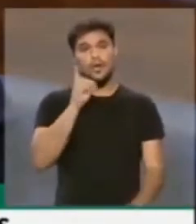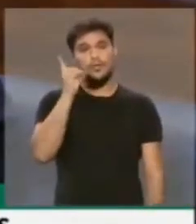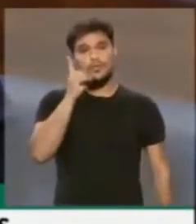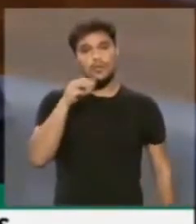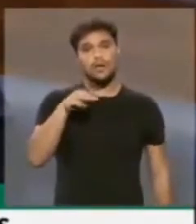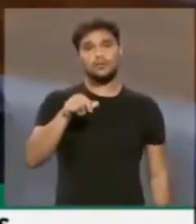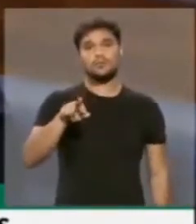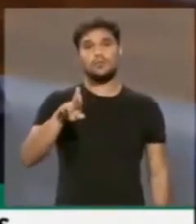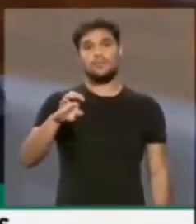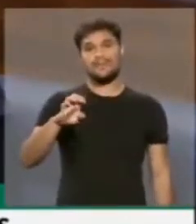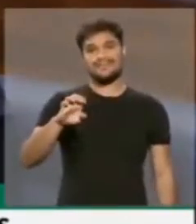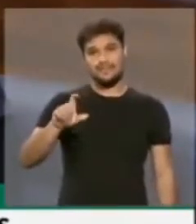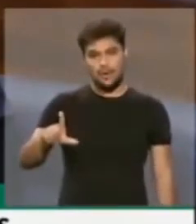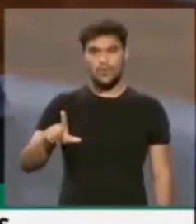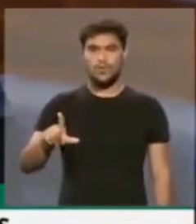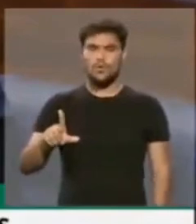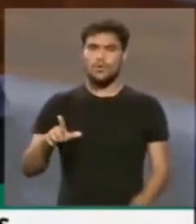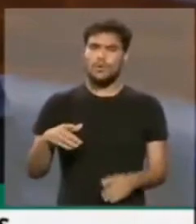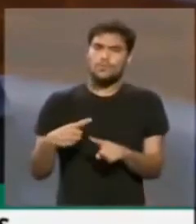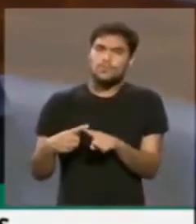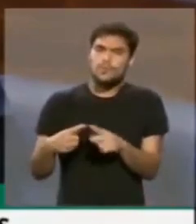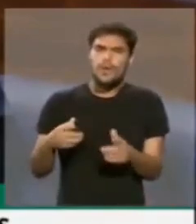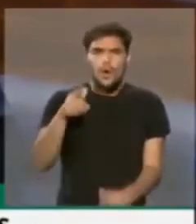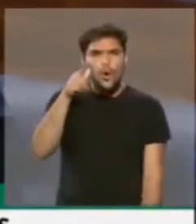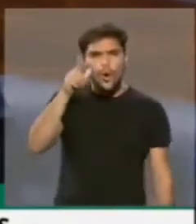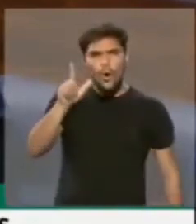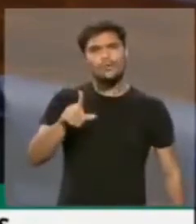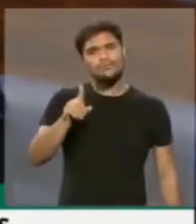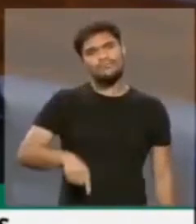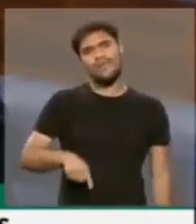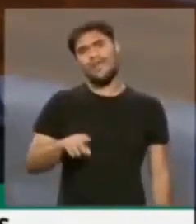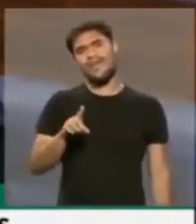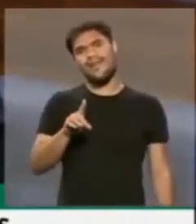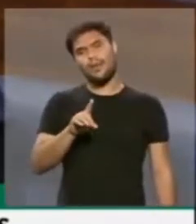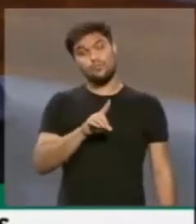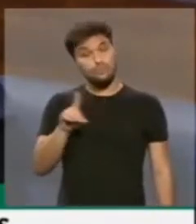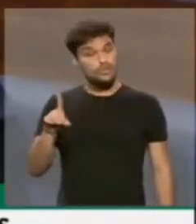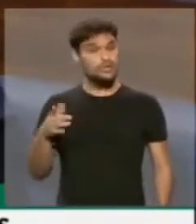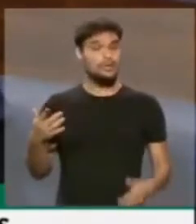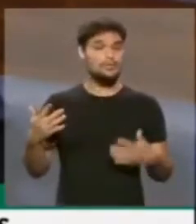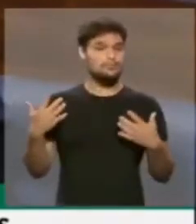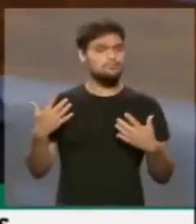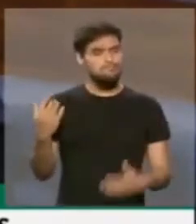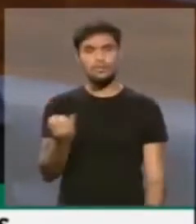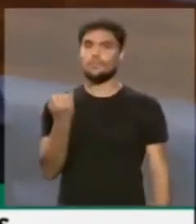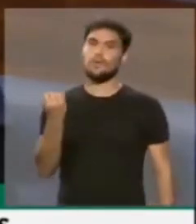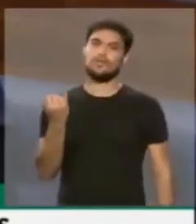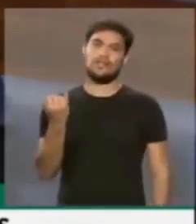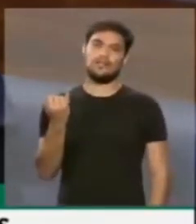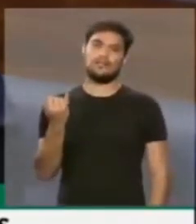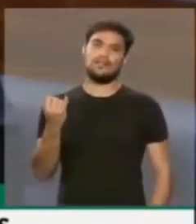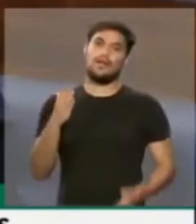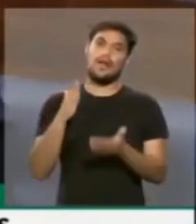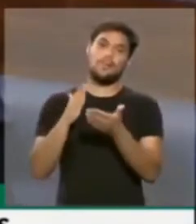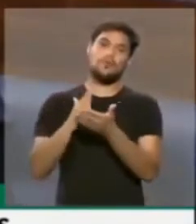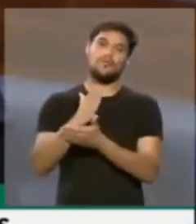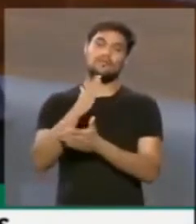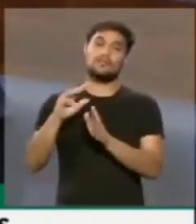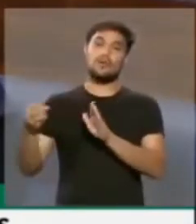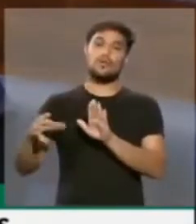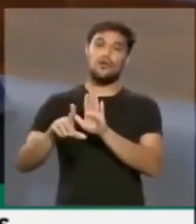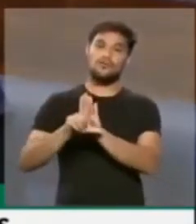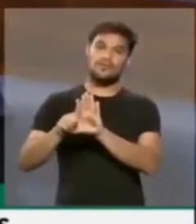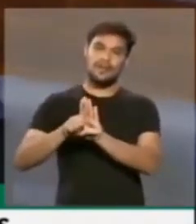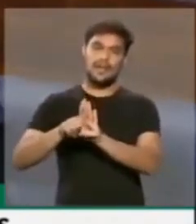deputado Marcel, porque realmente ontem foi um dia histórico para o Brasil com a aprovação do marco